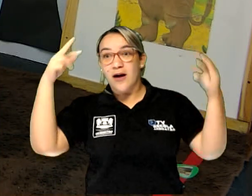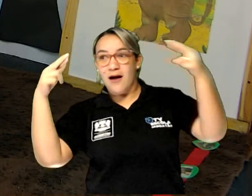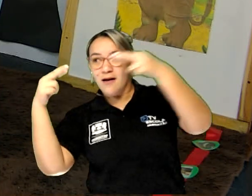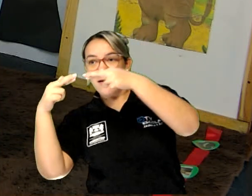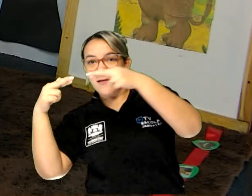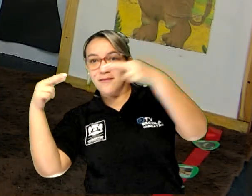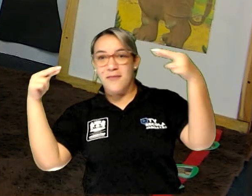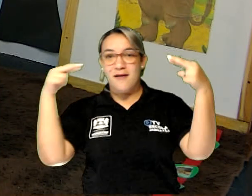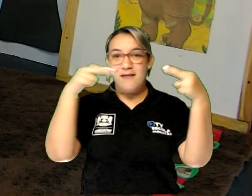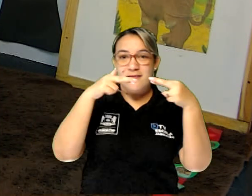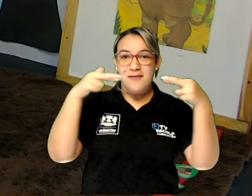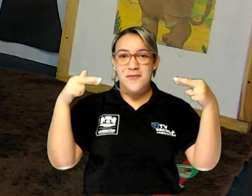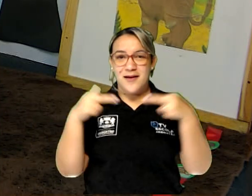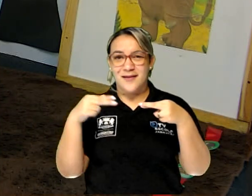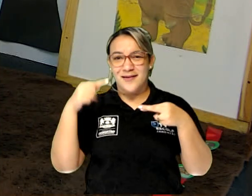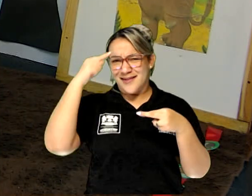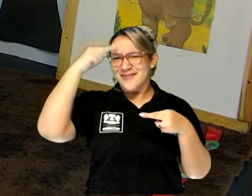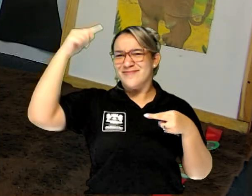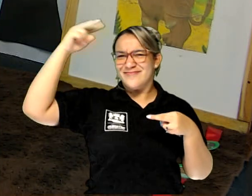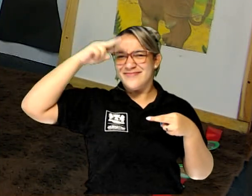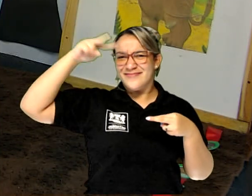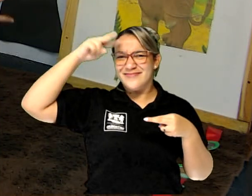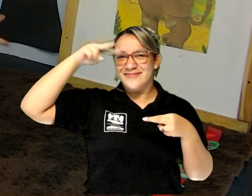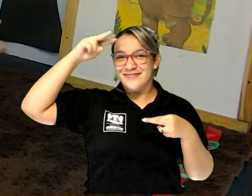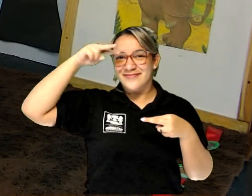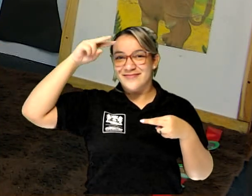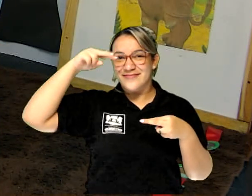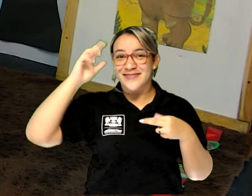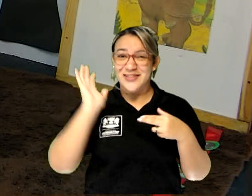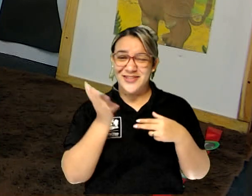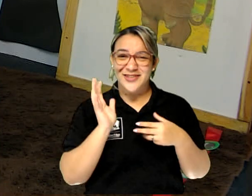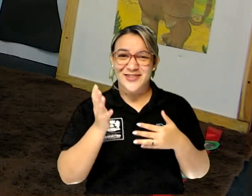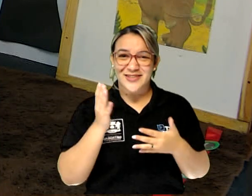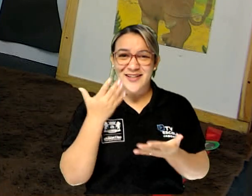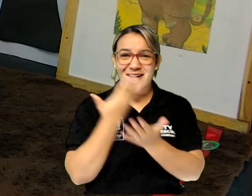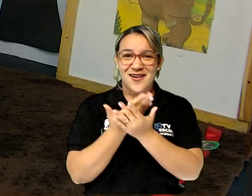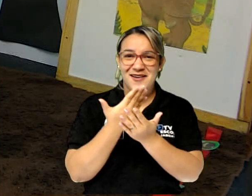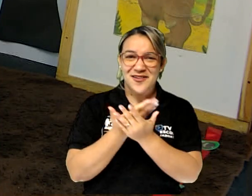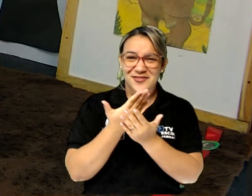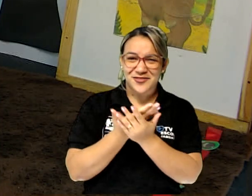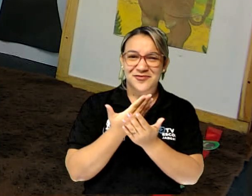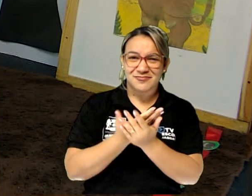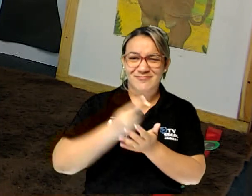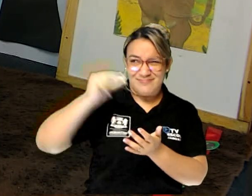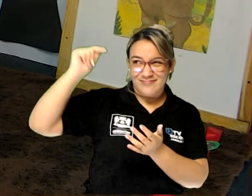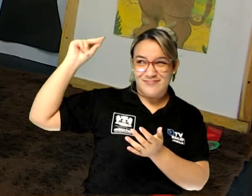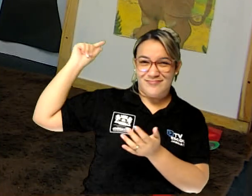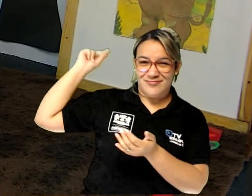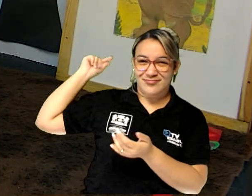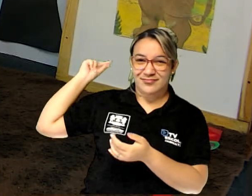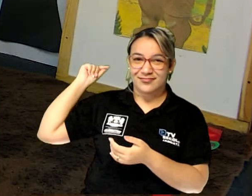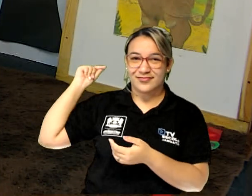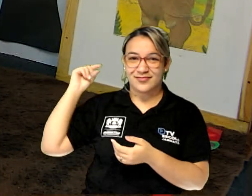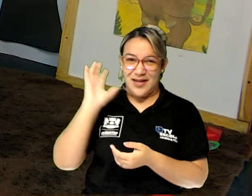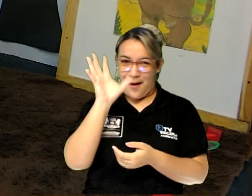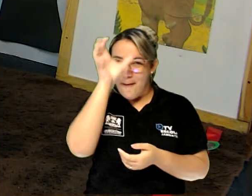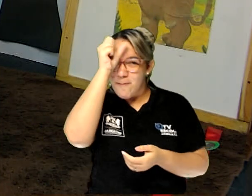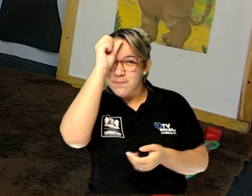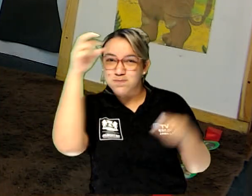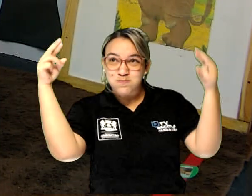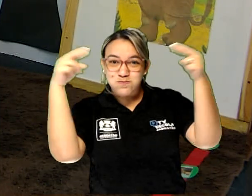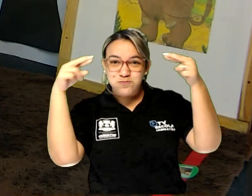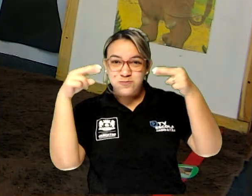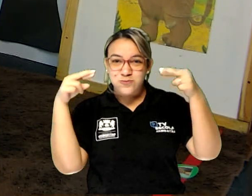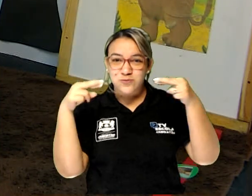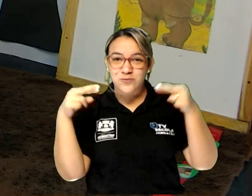Na verdade, é relembrando, porque em várias aulas vocês já aprenderam a rimar. Rimas